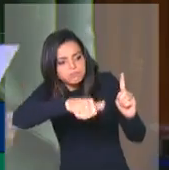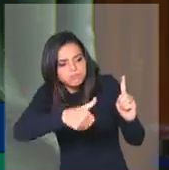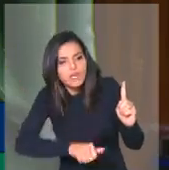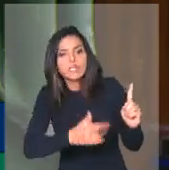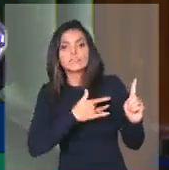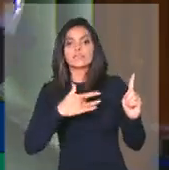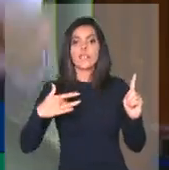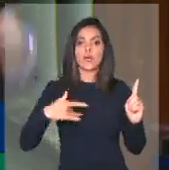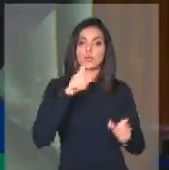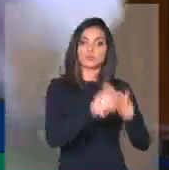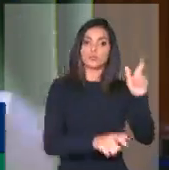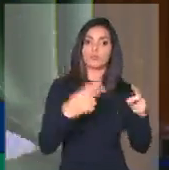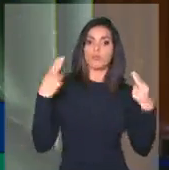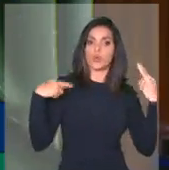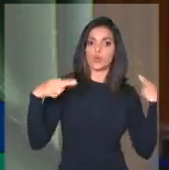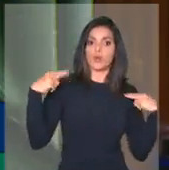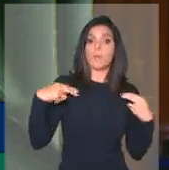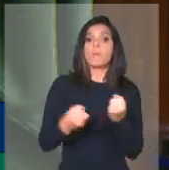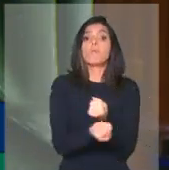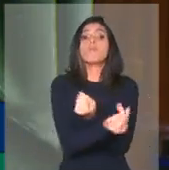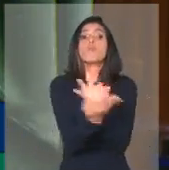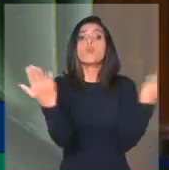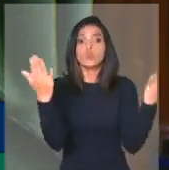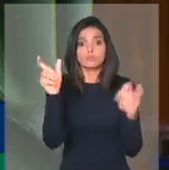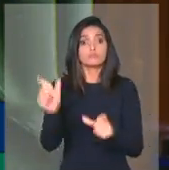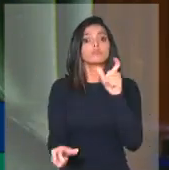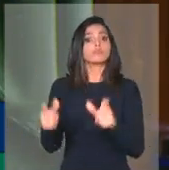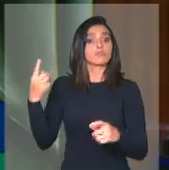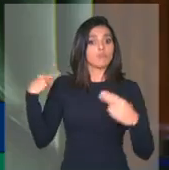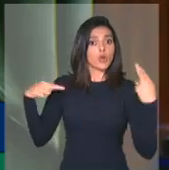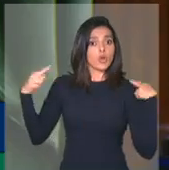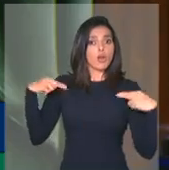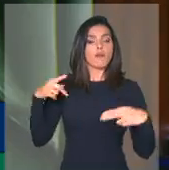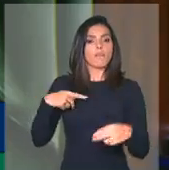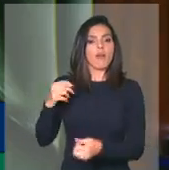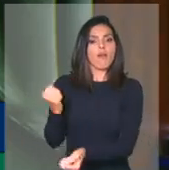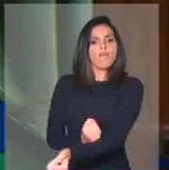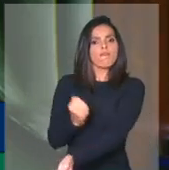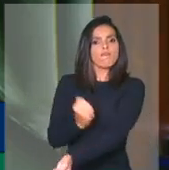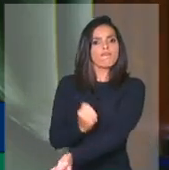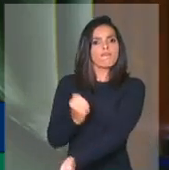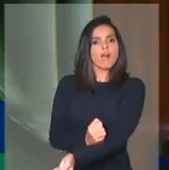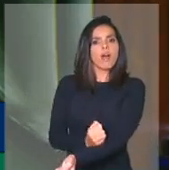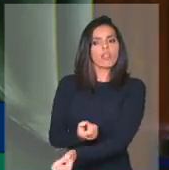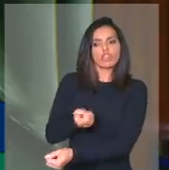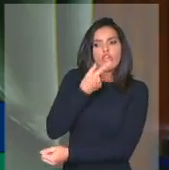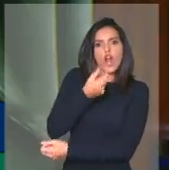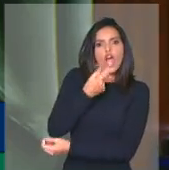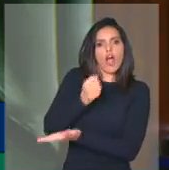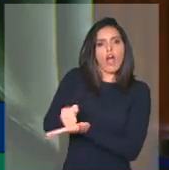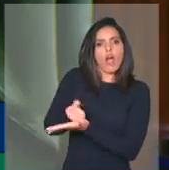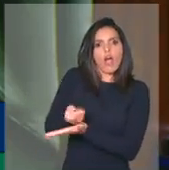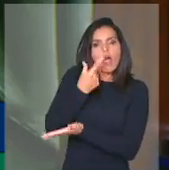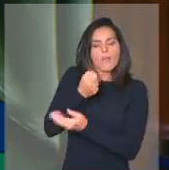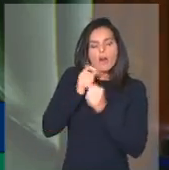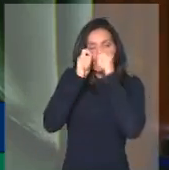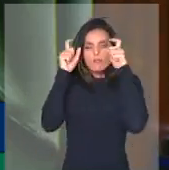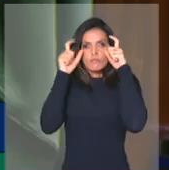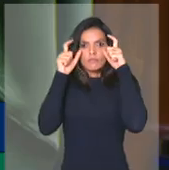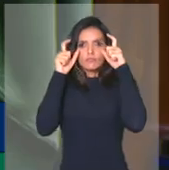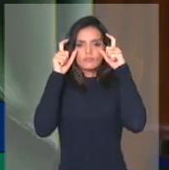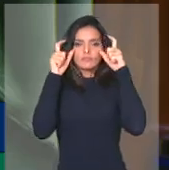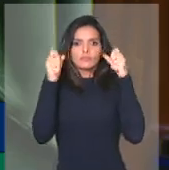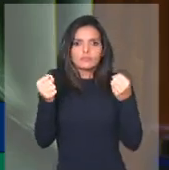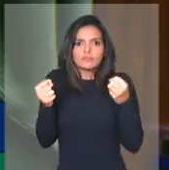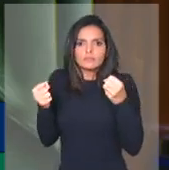até se viciando em drogas ilícitas para permanecer acordados em